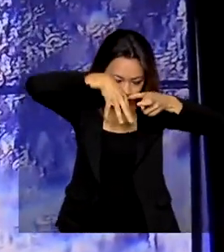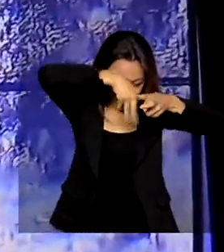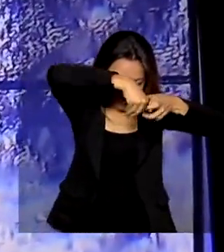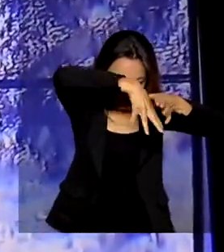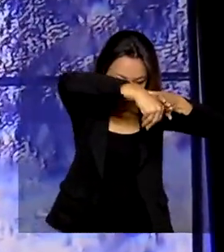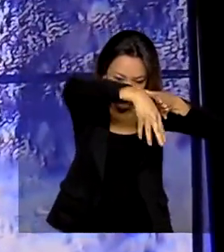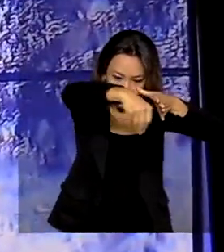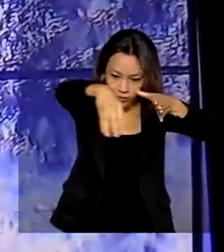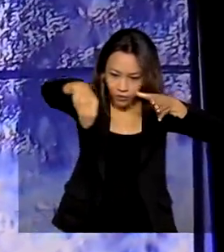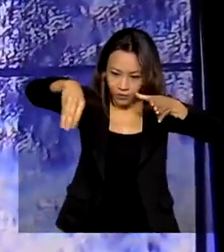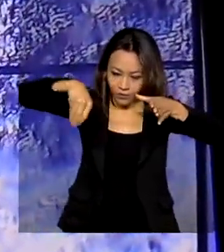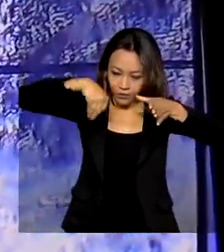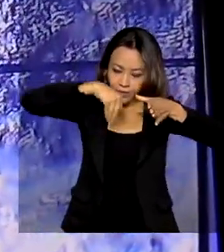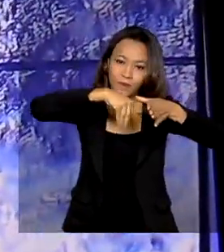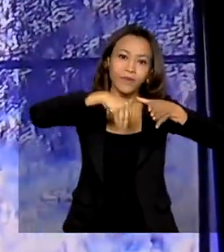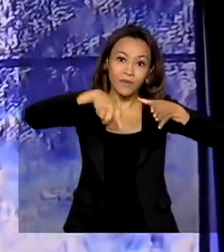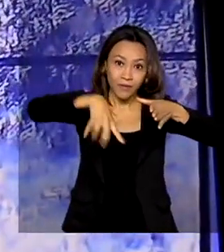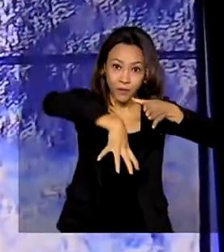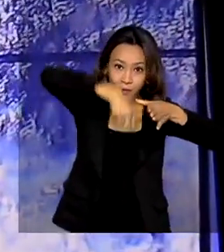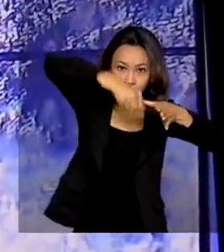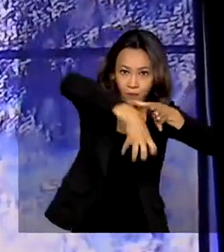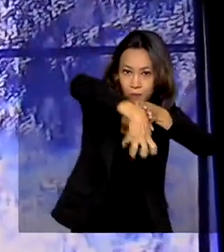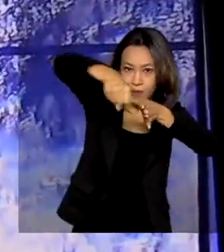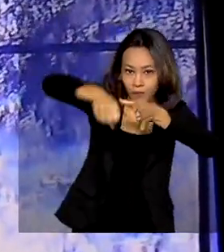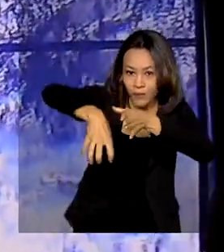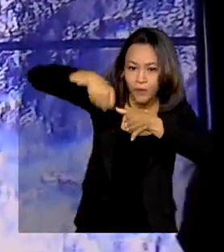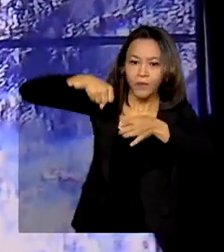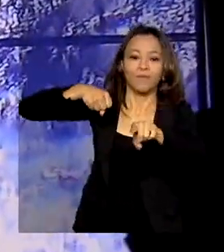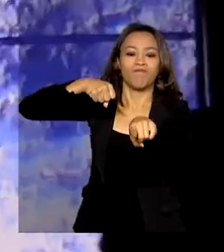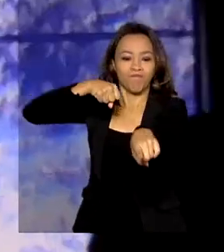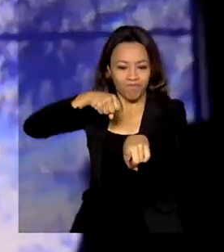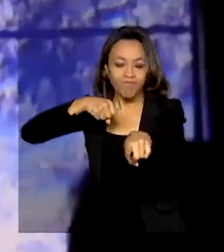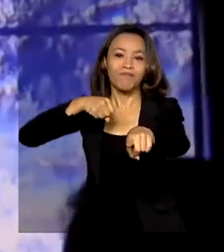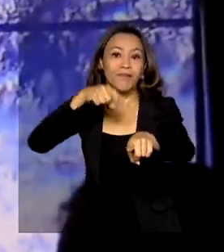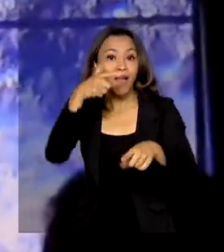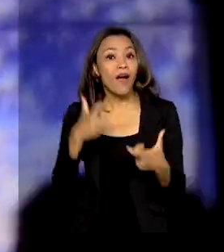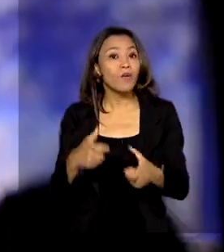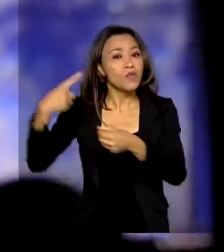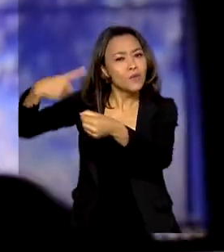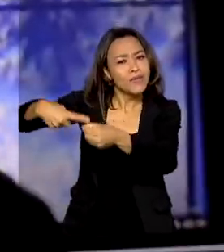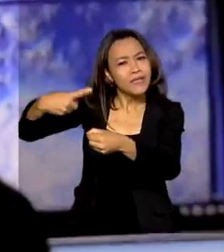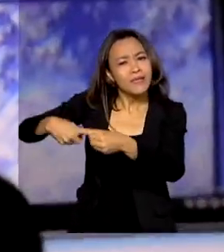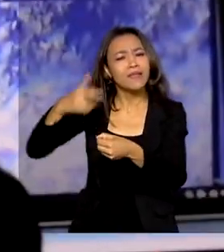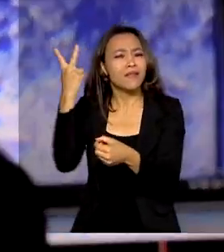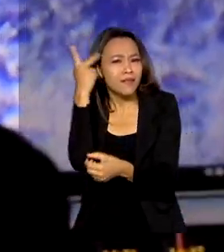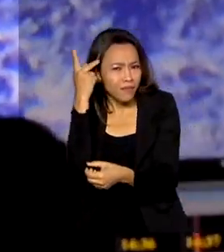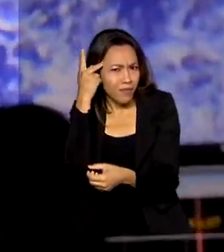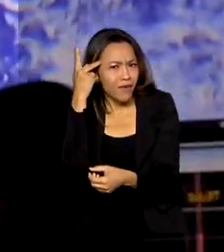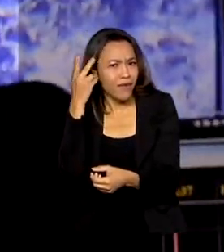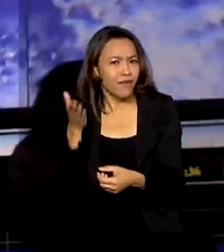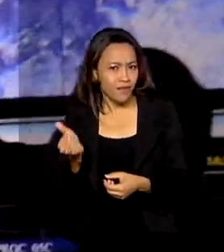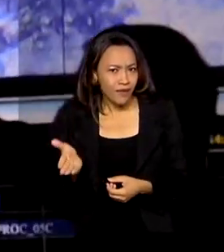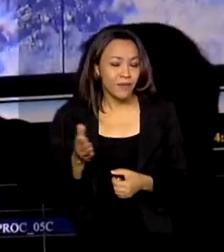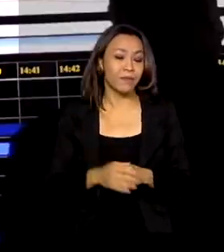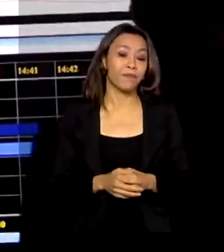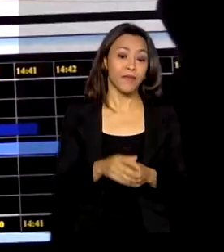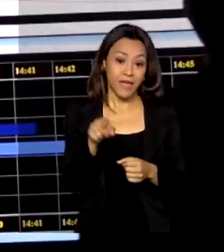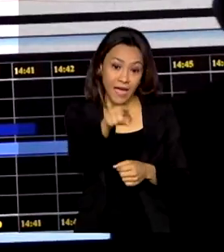Amazônia 1, direto do Centro de Recepção, Controle e Rastreio de Satélites, em São José dos Campos, no interior de São Paulo.